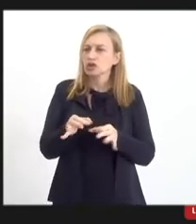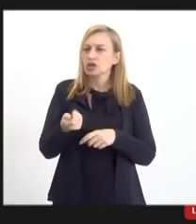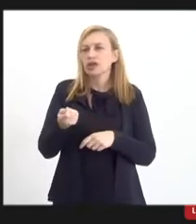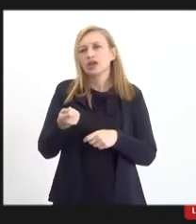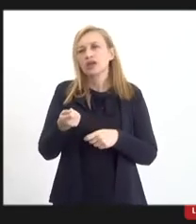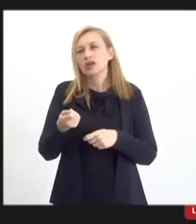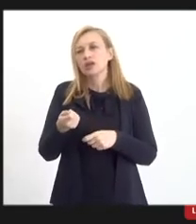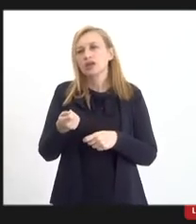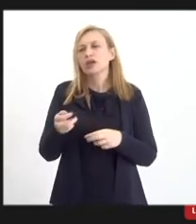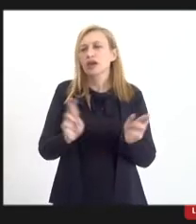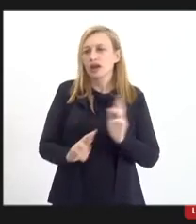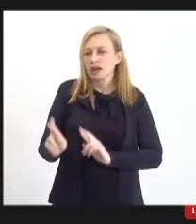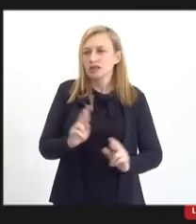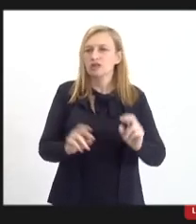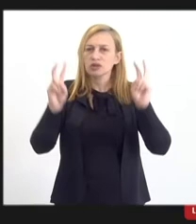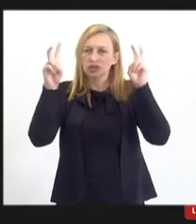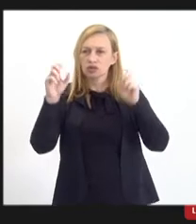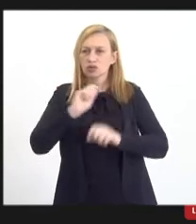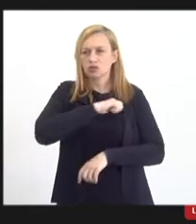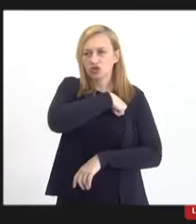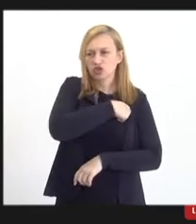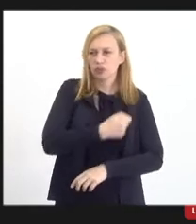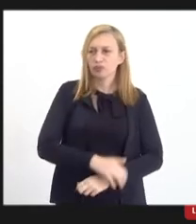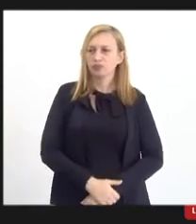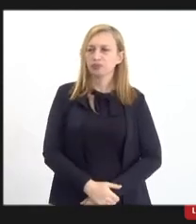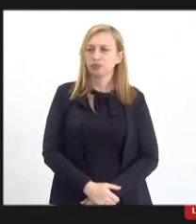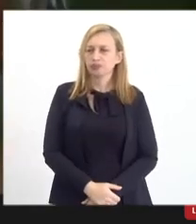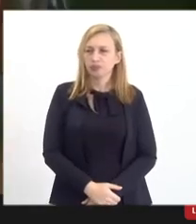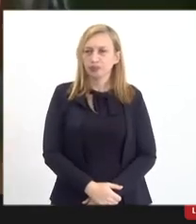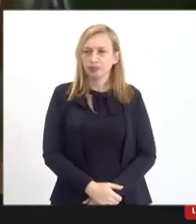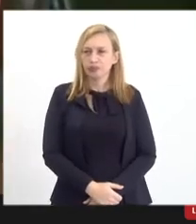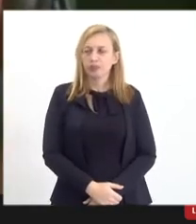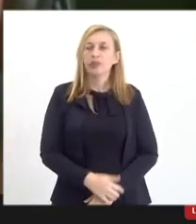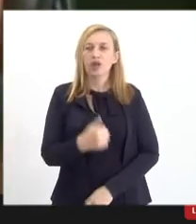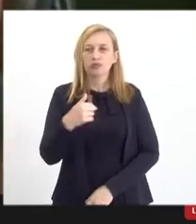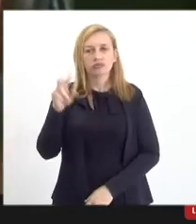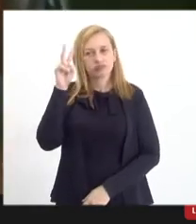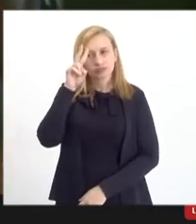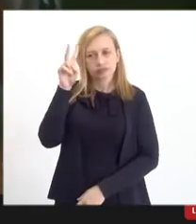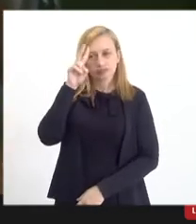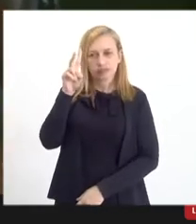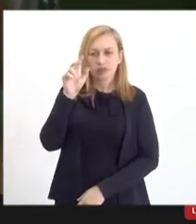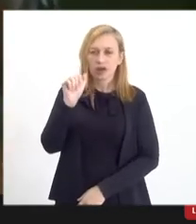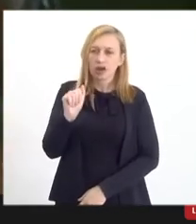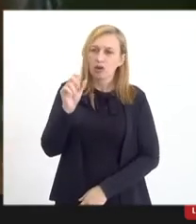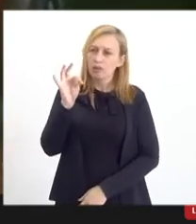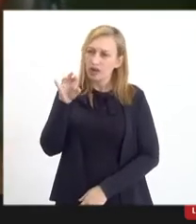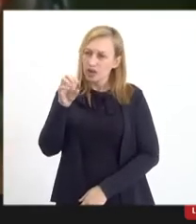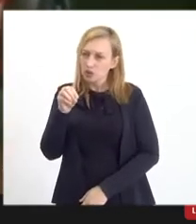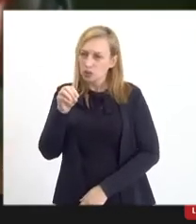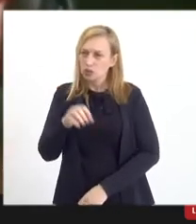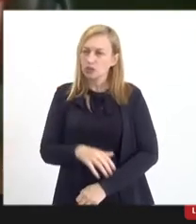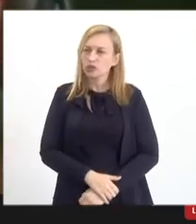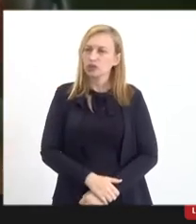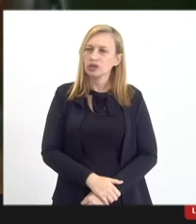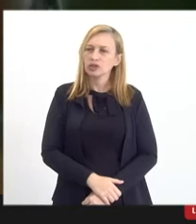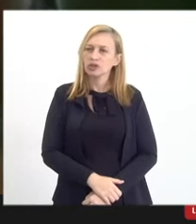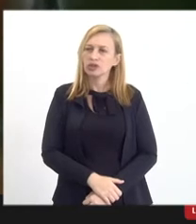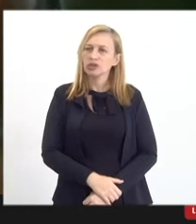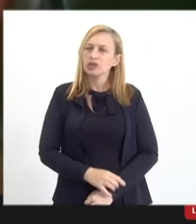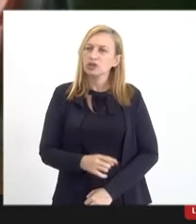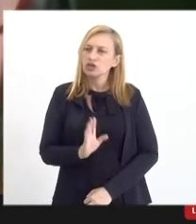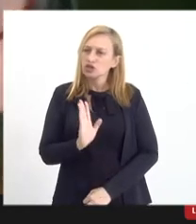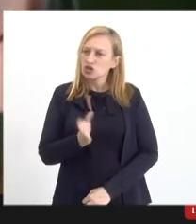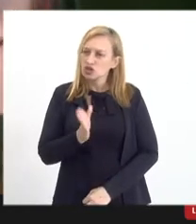inclusive, essa questão fiscal. Eu ia lembrar, Alberto, né, que a gente